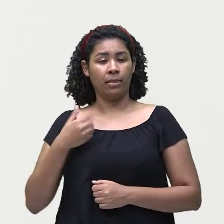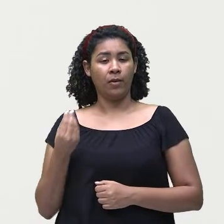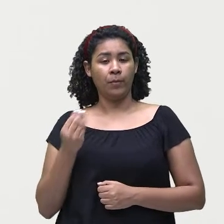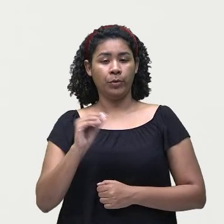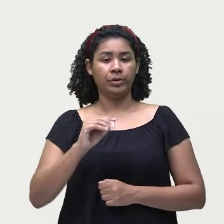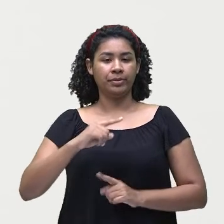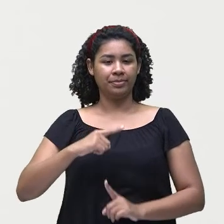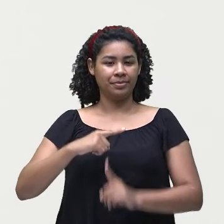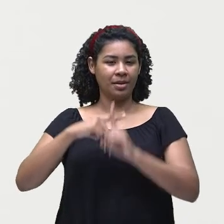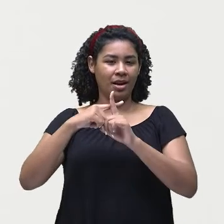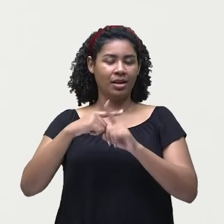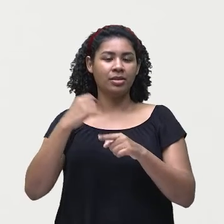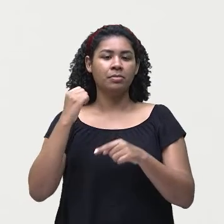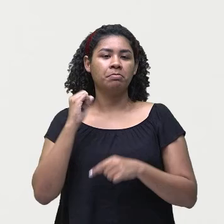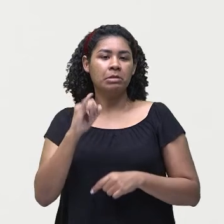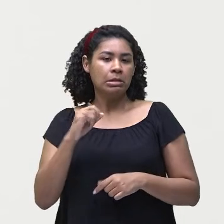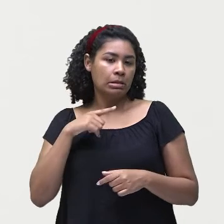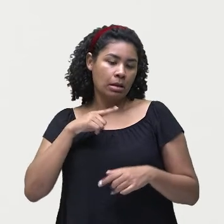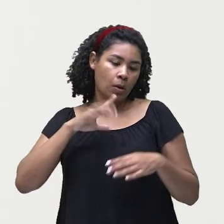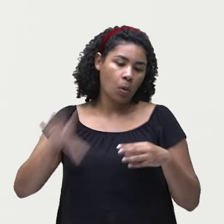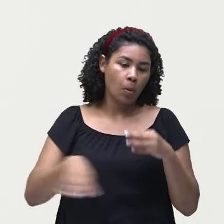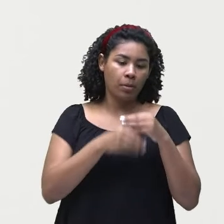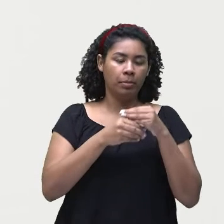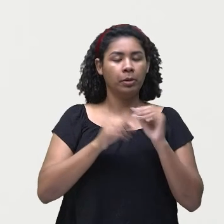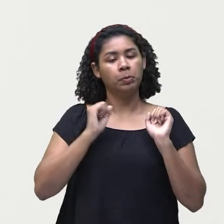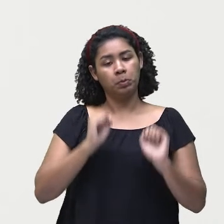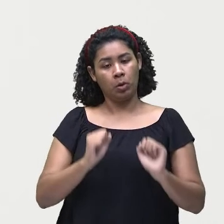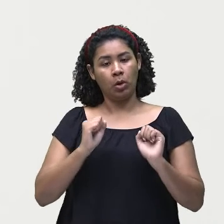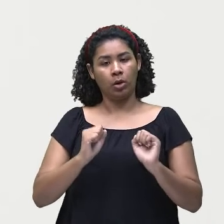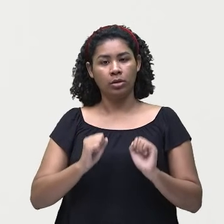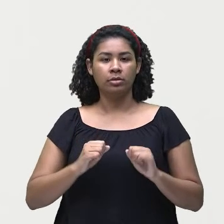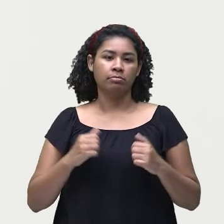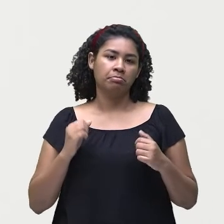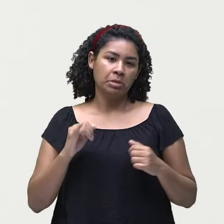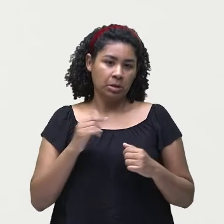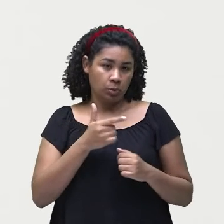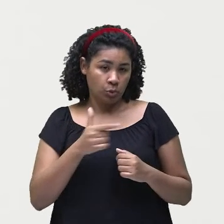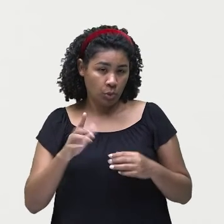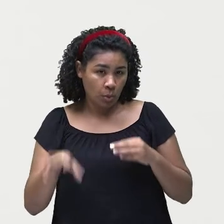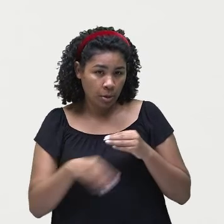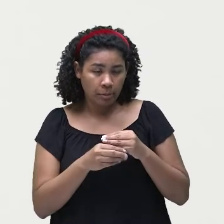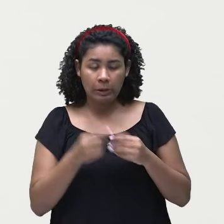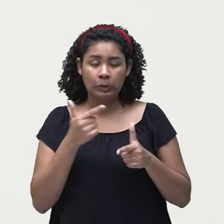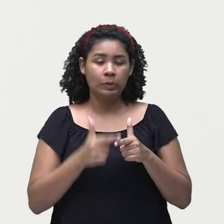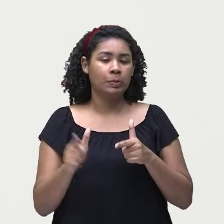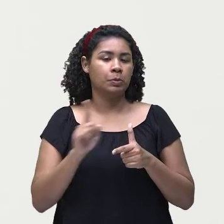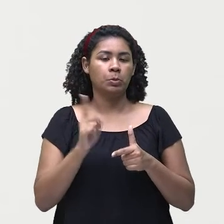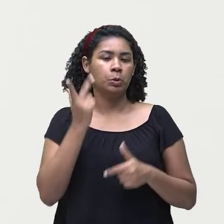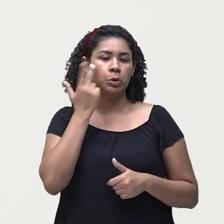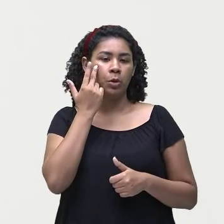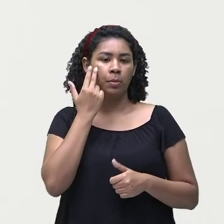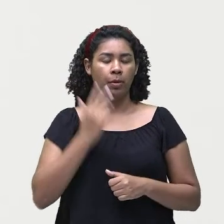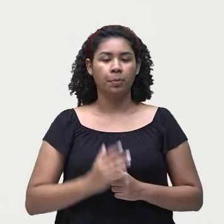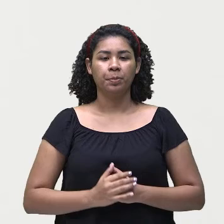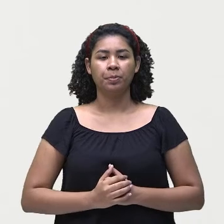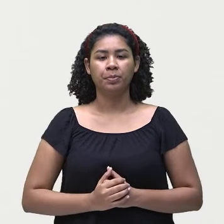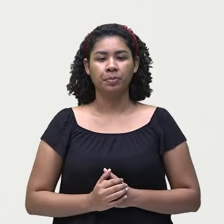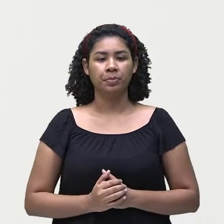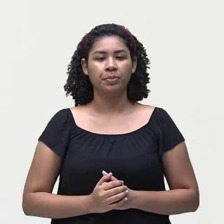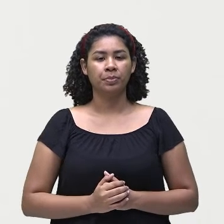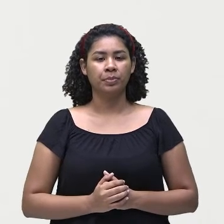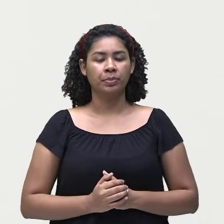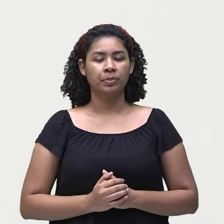haja, né, caso exista um complemento. Mas se não tiver, não tem problema. Então, olha só. Can Rachel